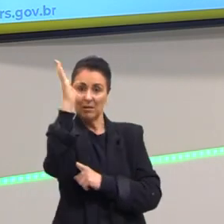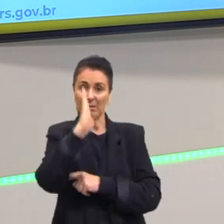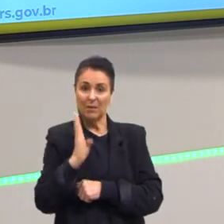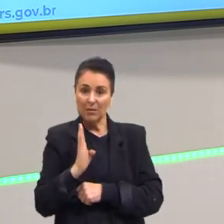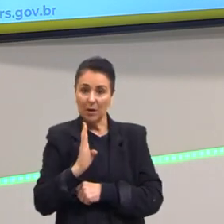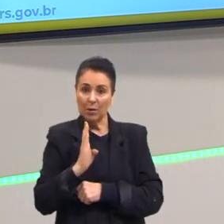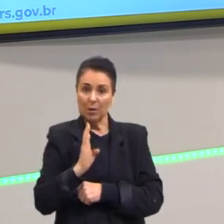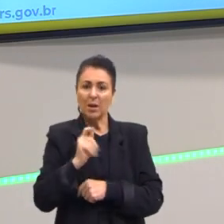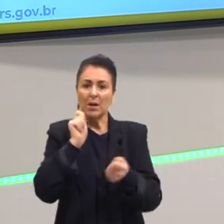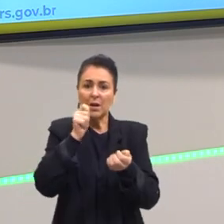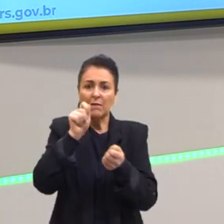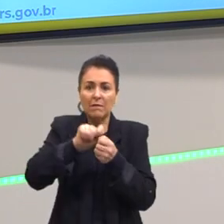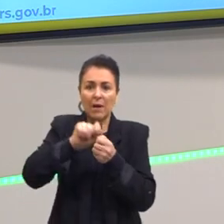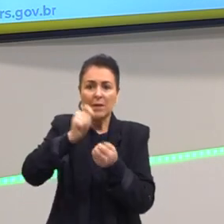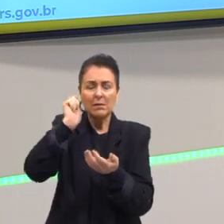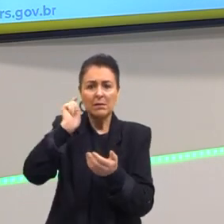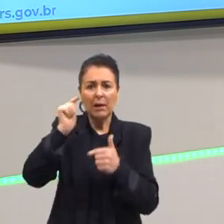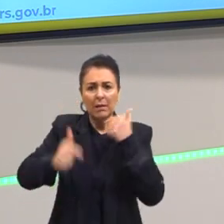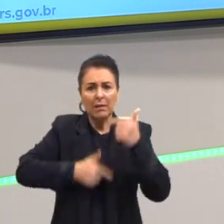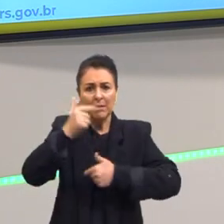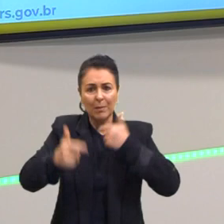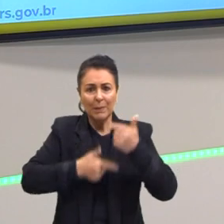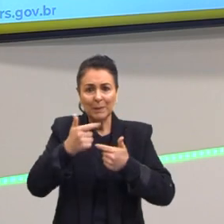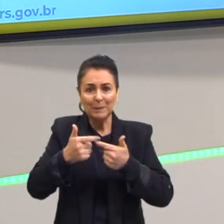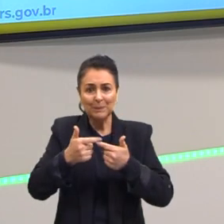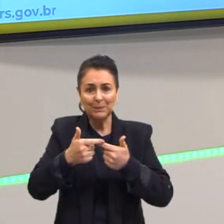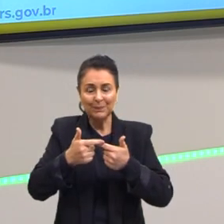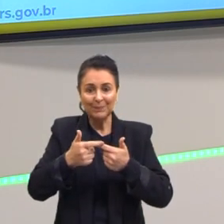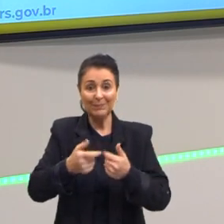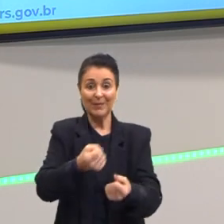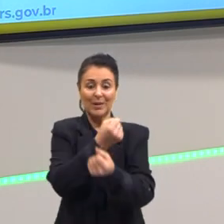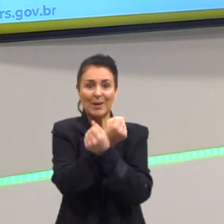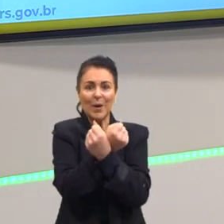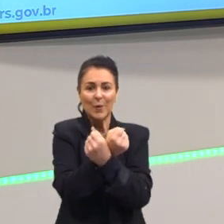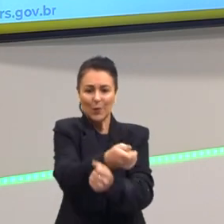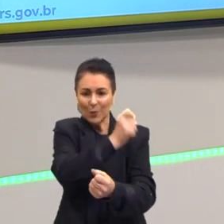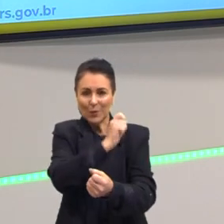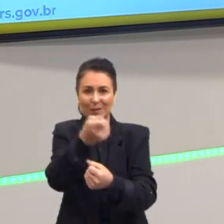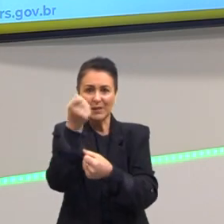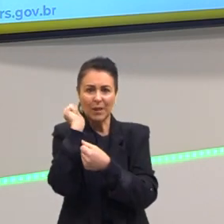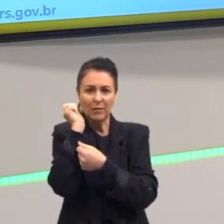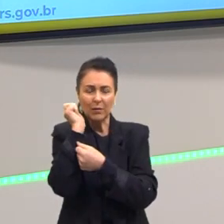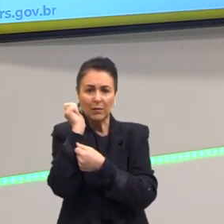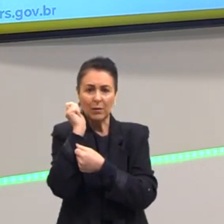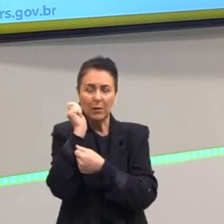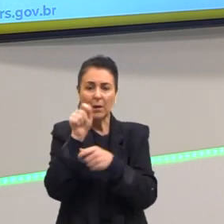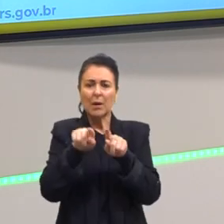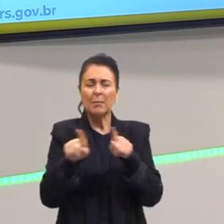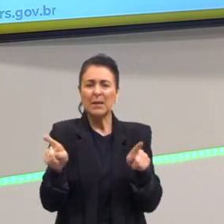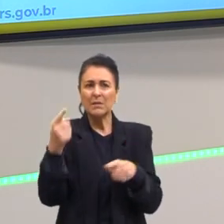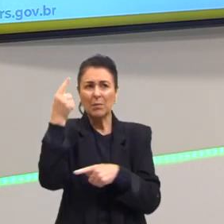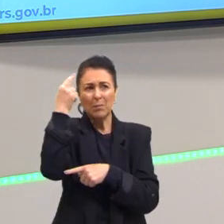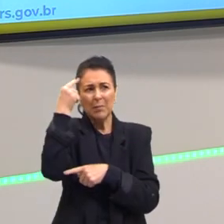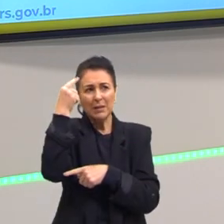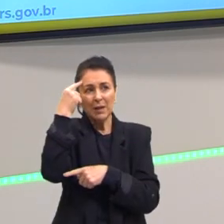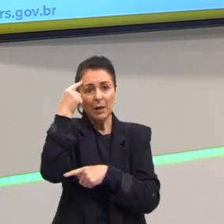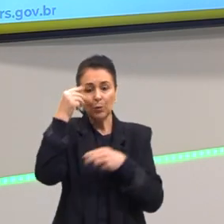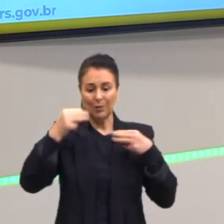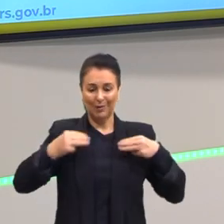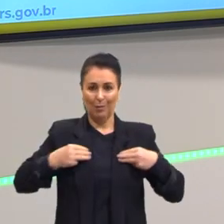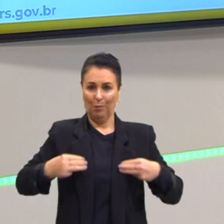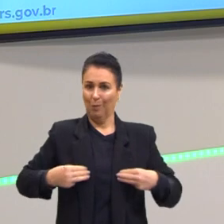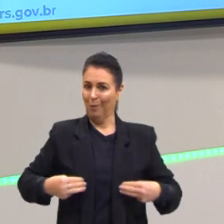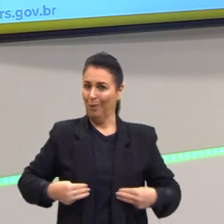imoral, é ilegal, não podemos aceitar de forma alguma, mas, no momento, eles não chegaram a pensar tanto nessa questão da moralidade.